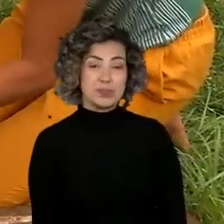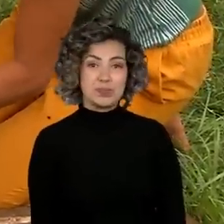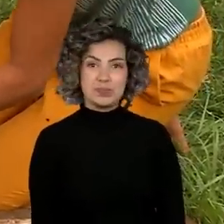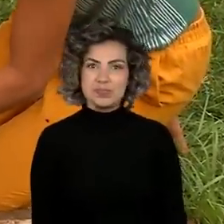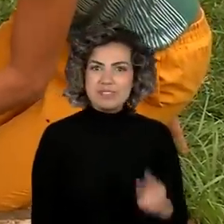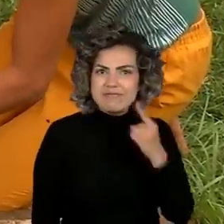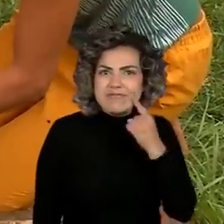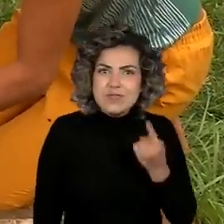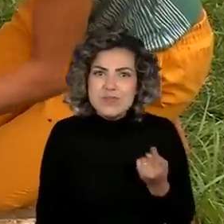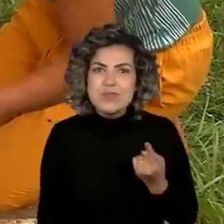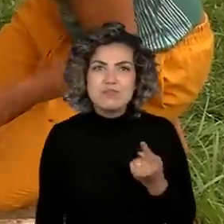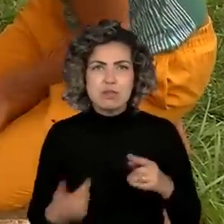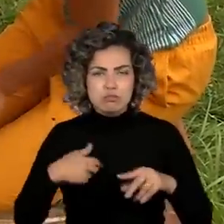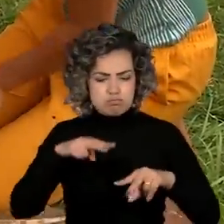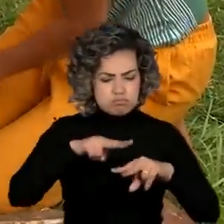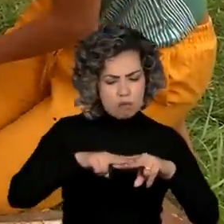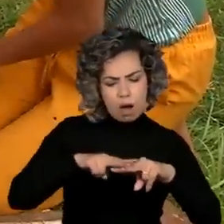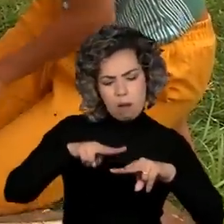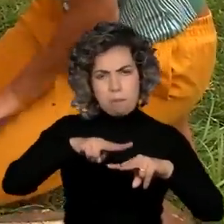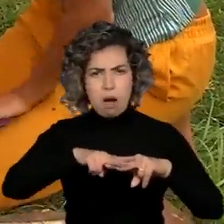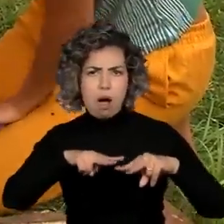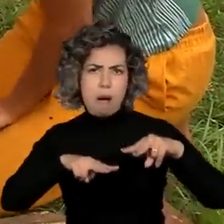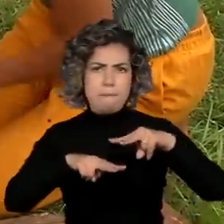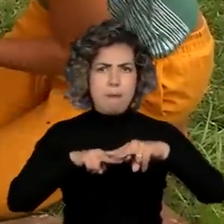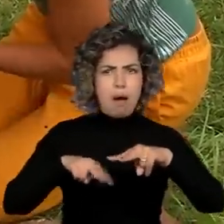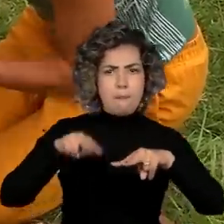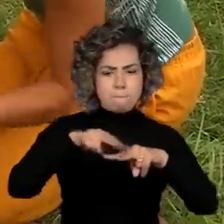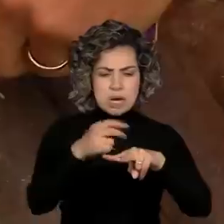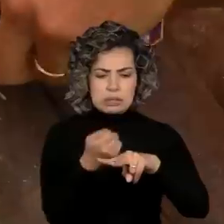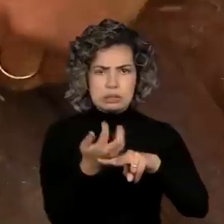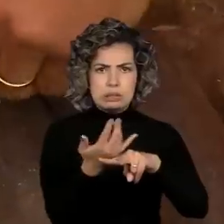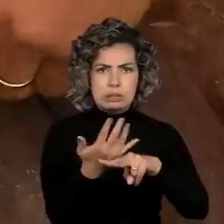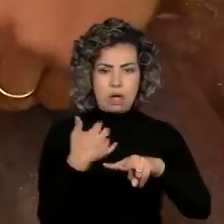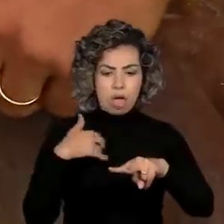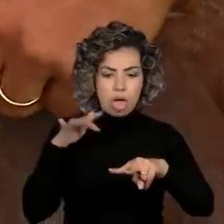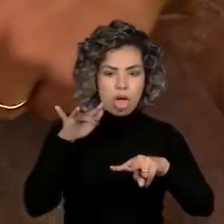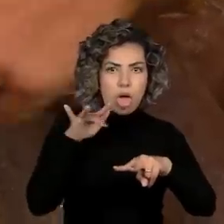E aprender a ter cuidado para não se queimar.